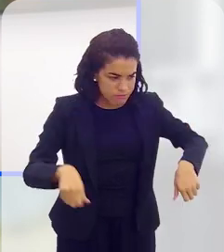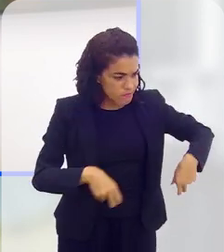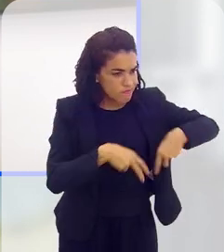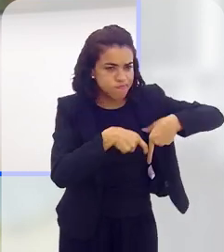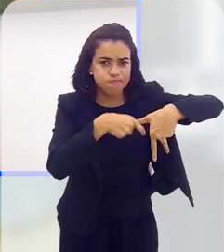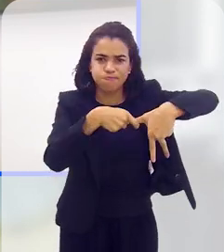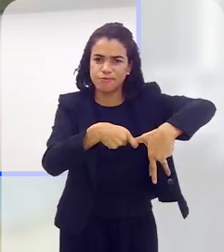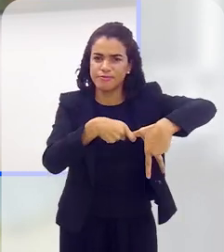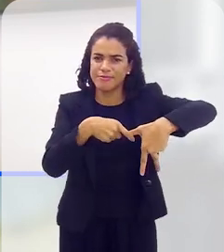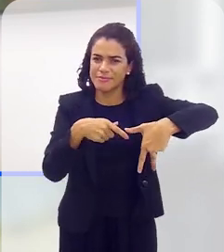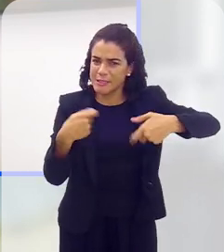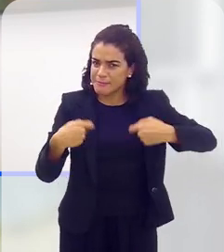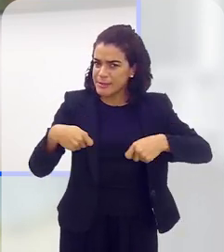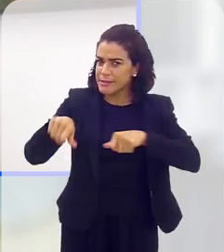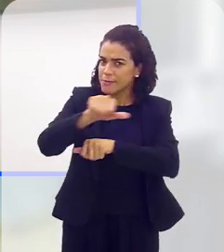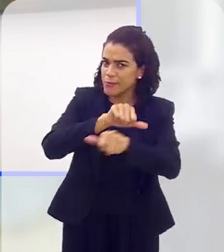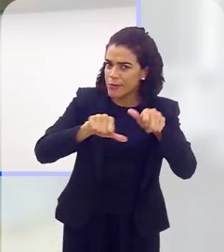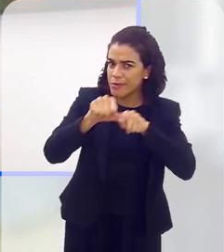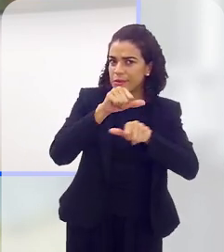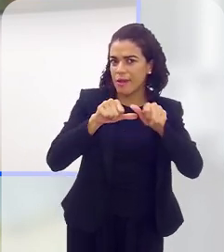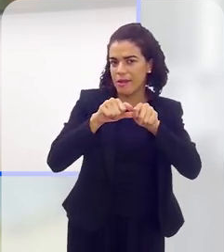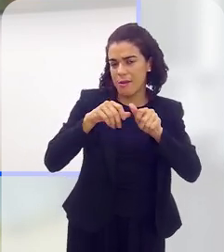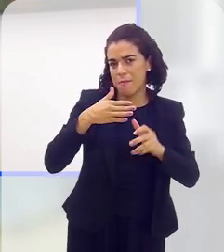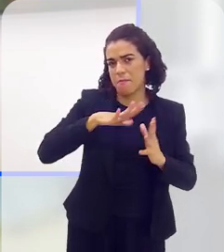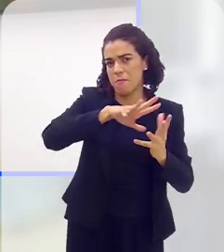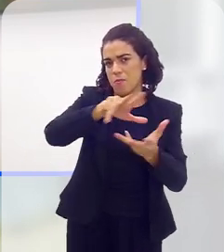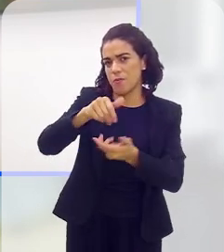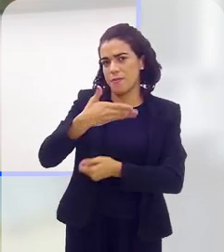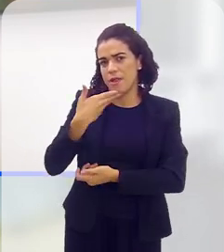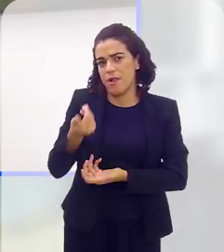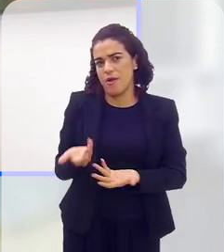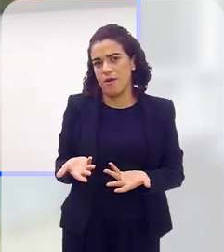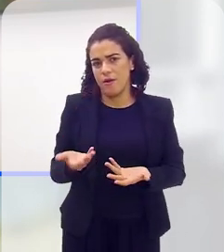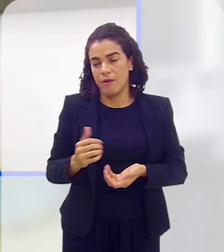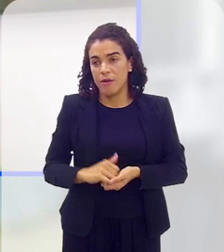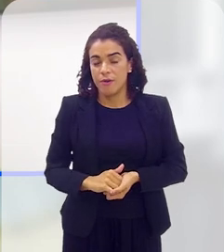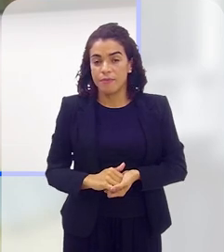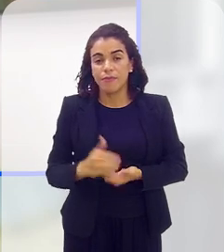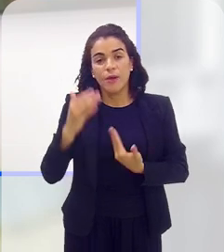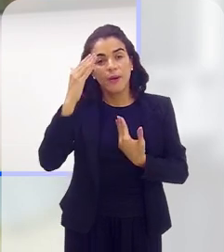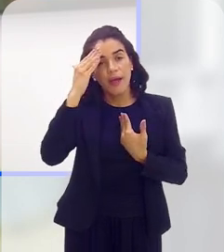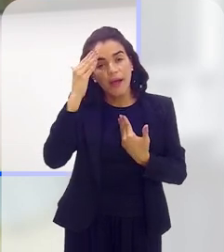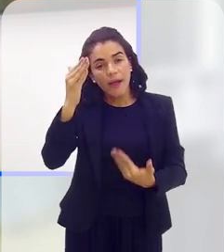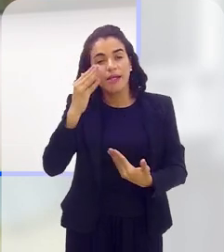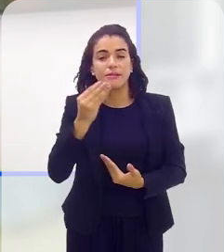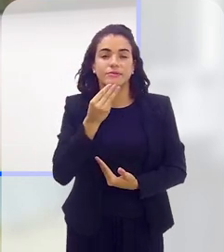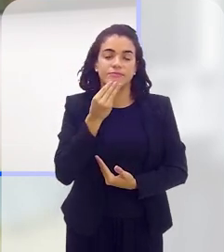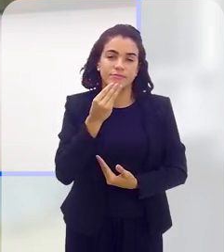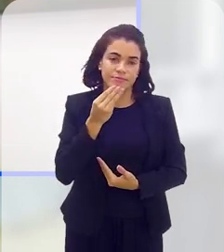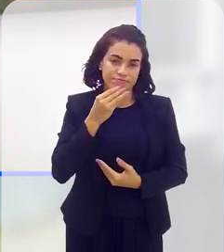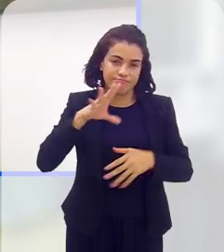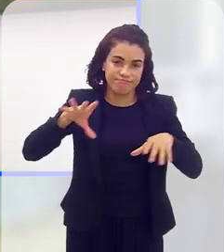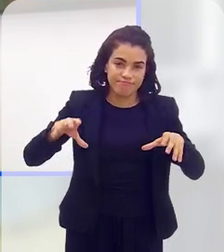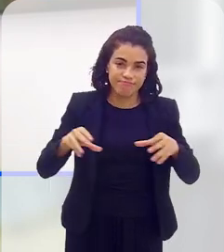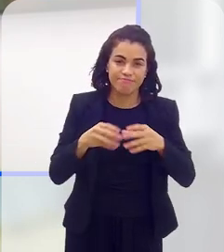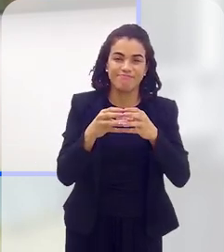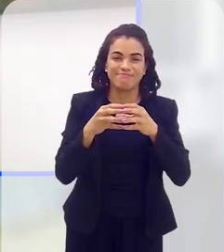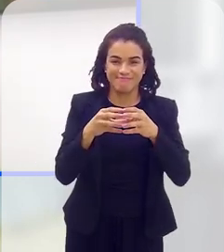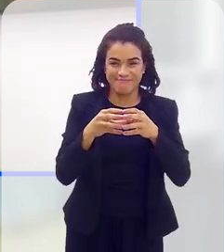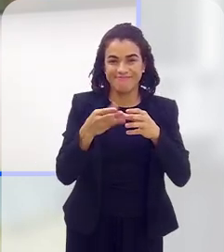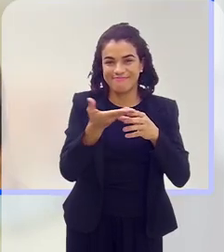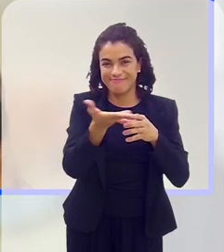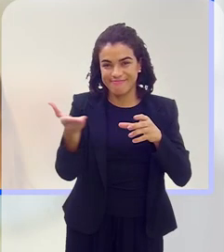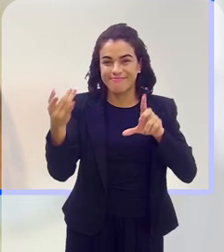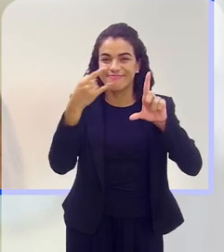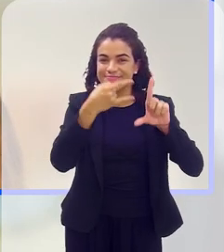só assim a gente vai conseguir modificar e mudar, fazer um mundo melhor aí, então agradeço muito essa oportunidade de estarmos juntas